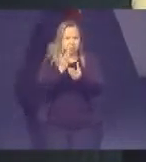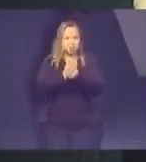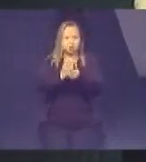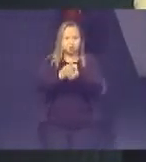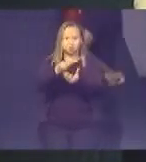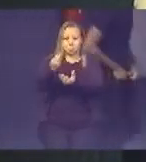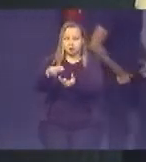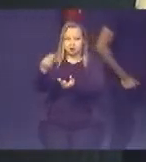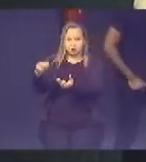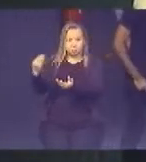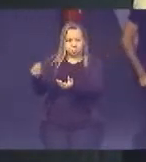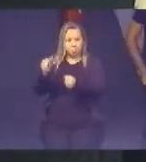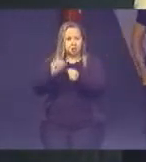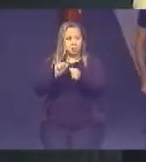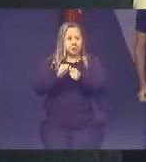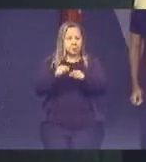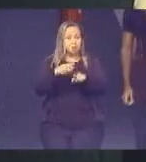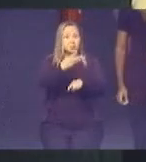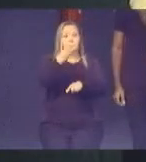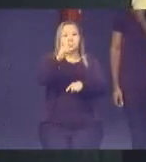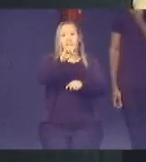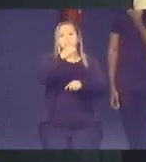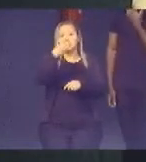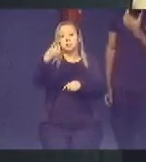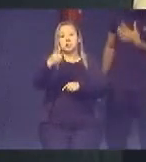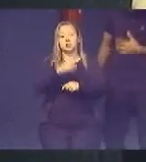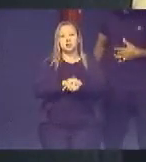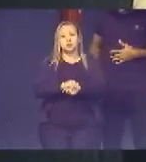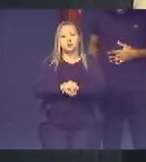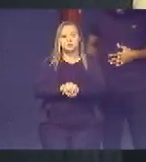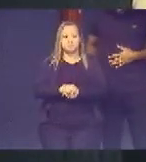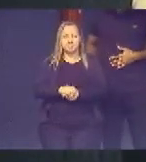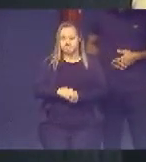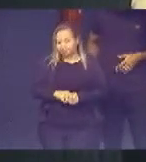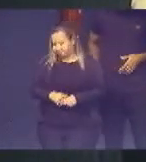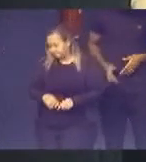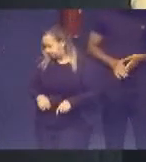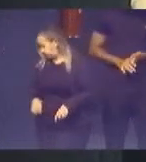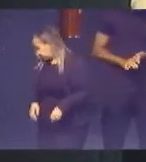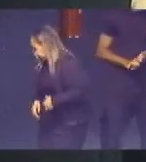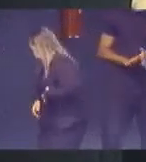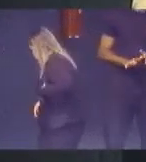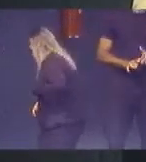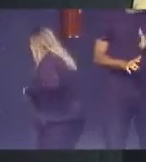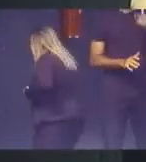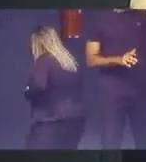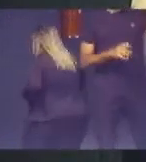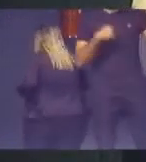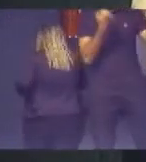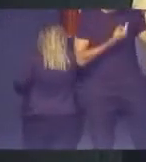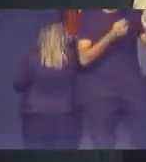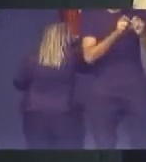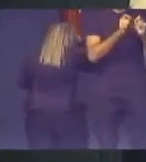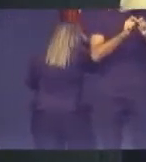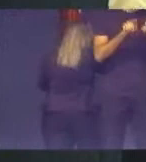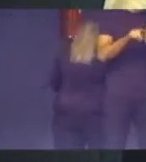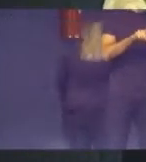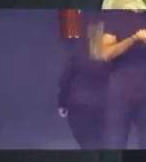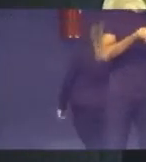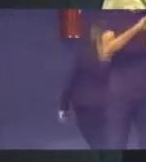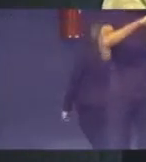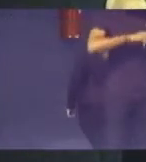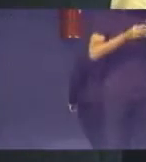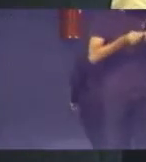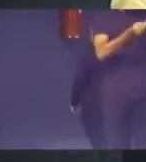E fazíamos em 30 dias. As quatro Varas distribuíam para lá e lá nós fazíamos a entrega inclusive da documentação.